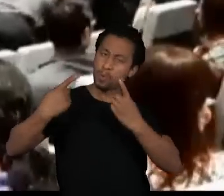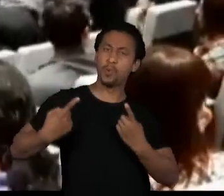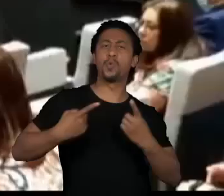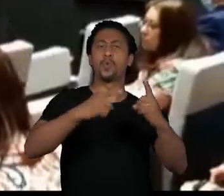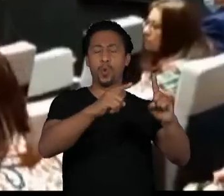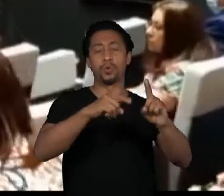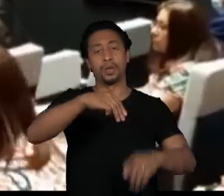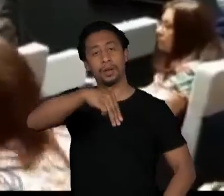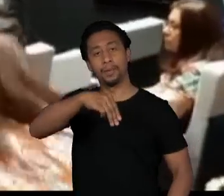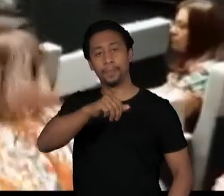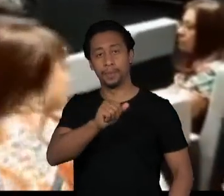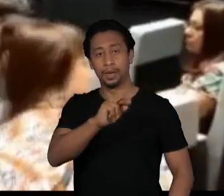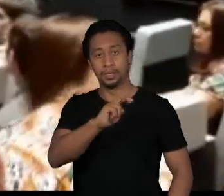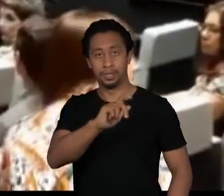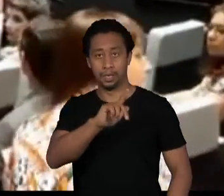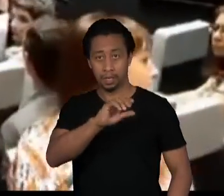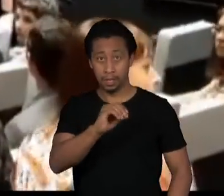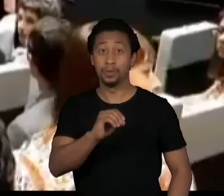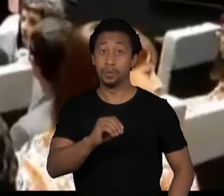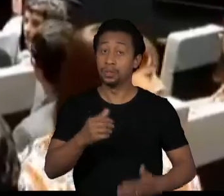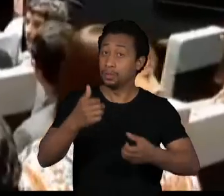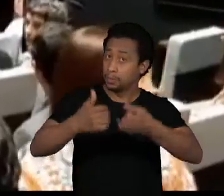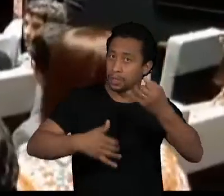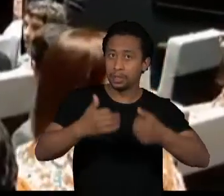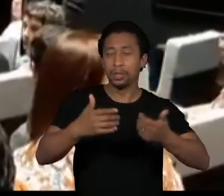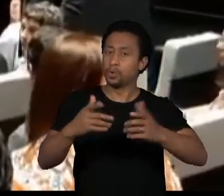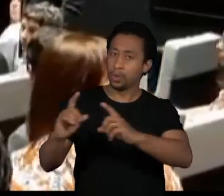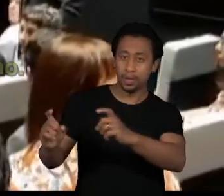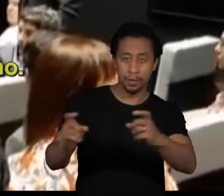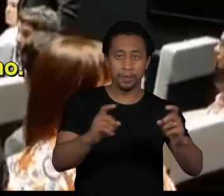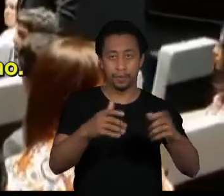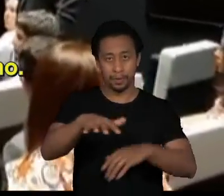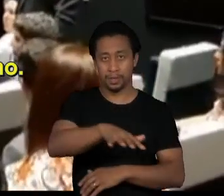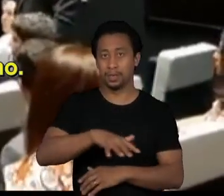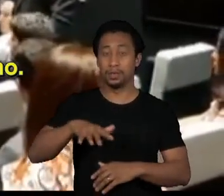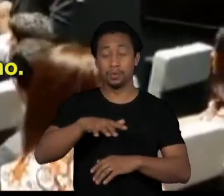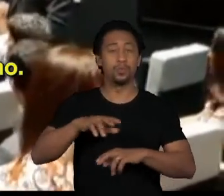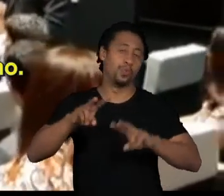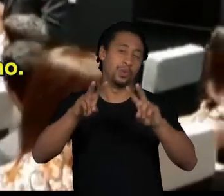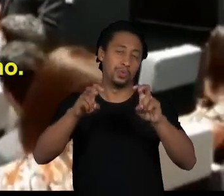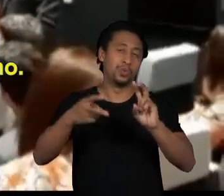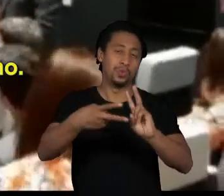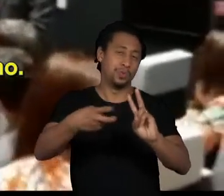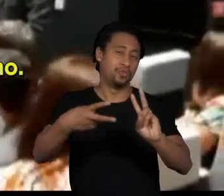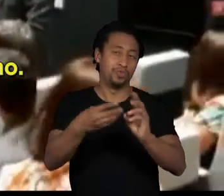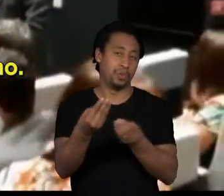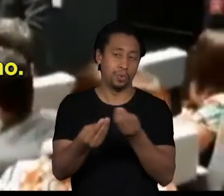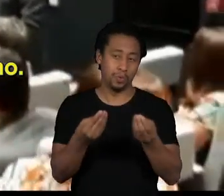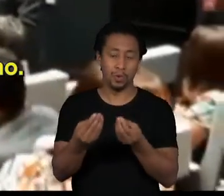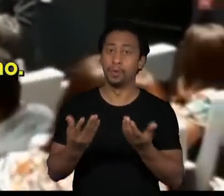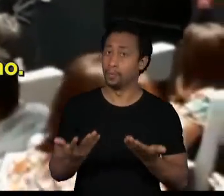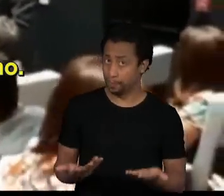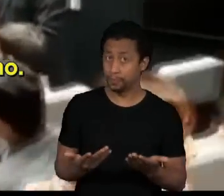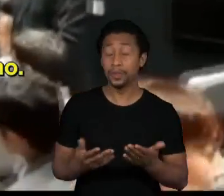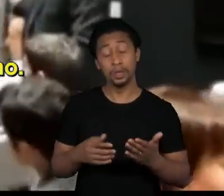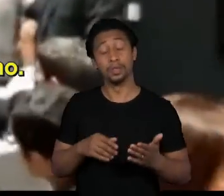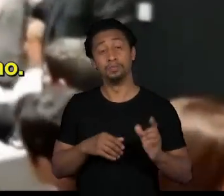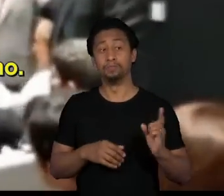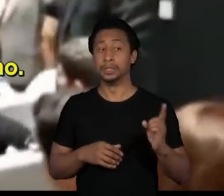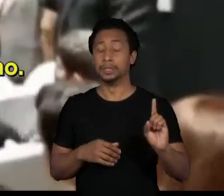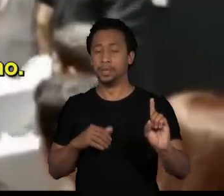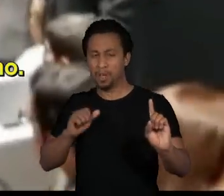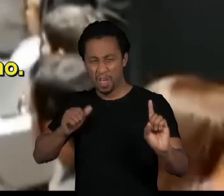Xavier numa reunião internacional sobre a situação dos povos indígenas. Xavier deixou a sala